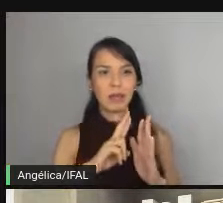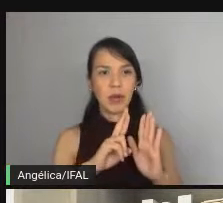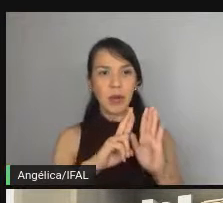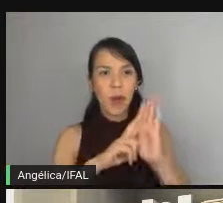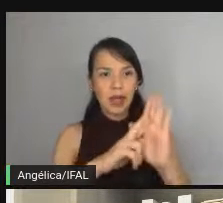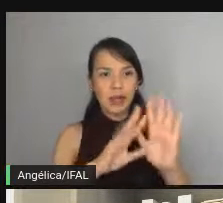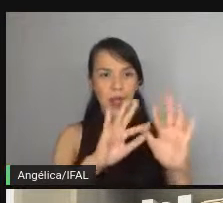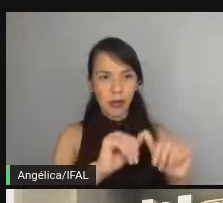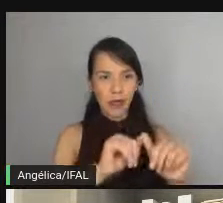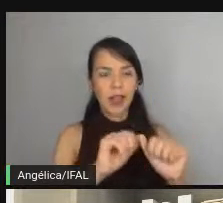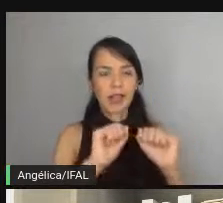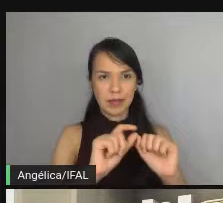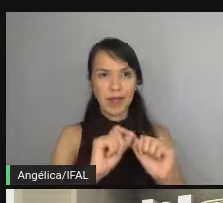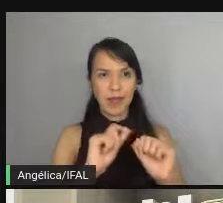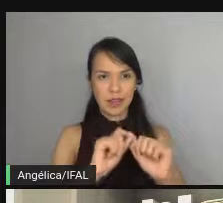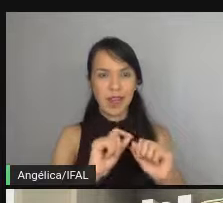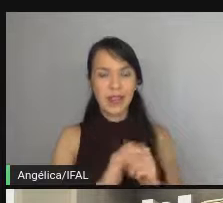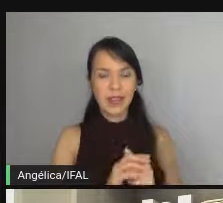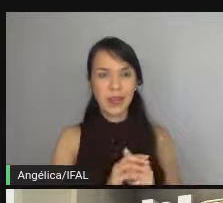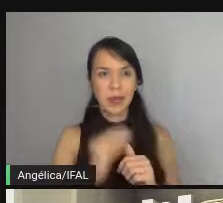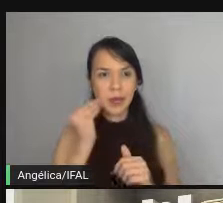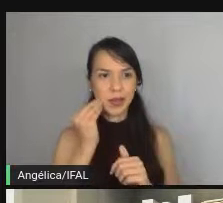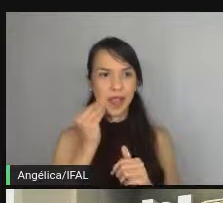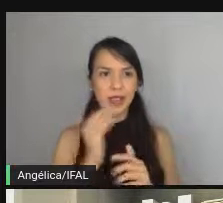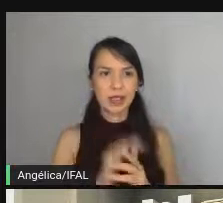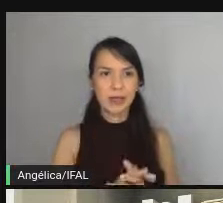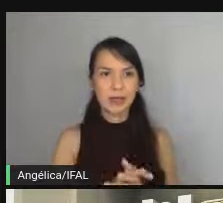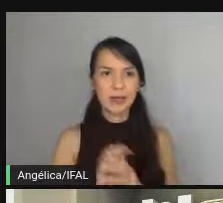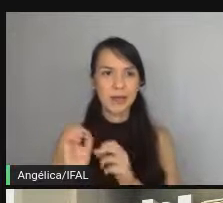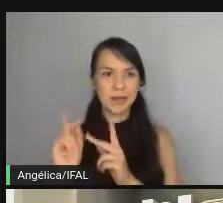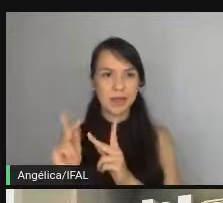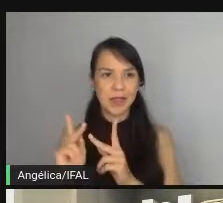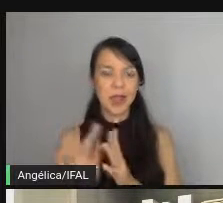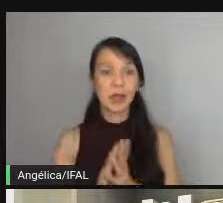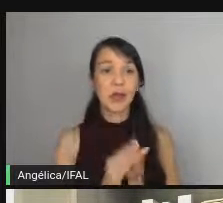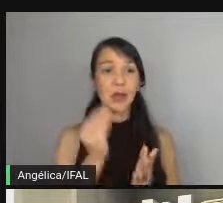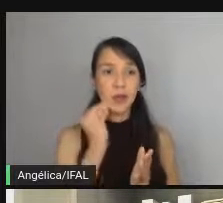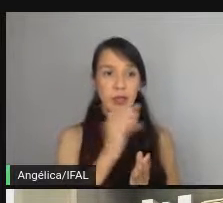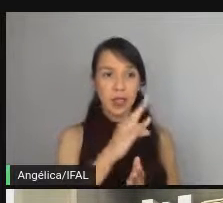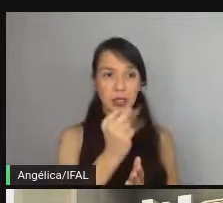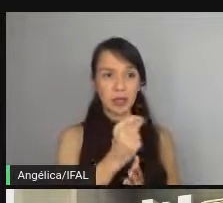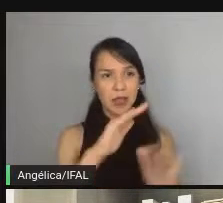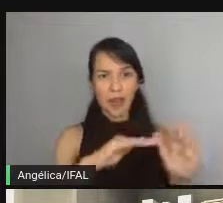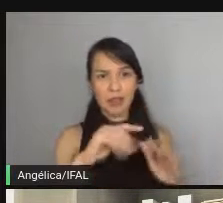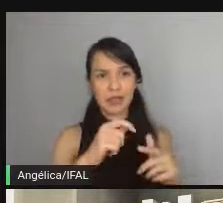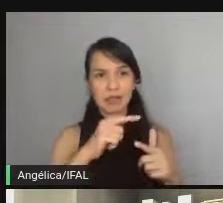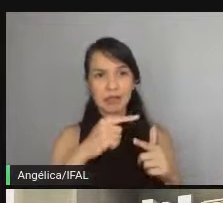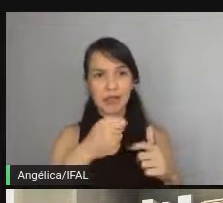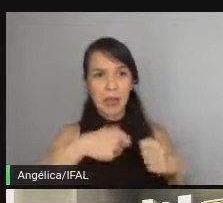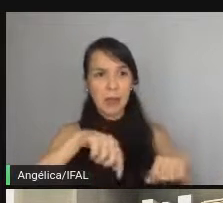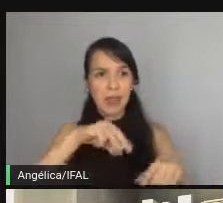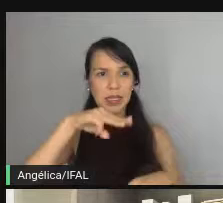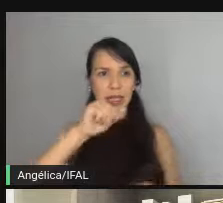resultado final a gente já pode tentar aplicar pro teste certo o teste todo a gente talvez nem precise do main